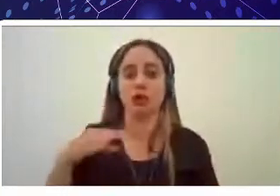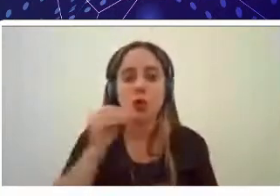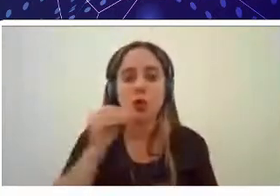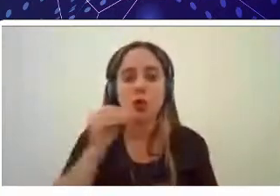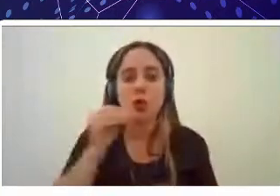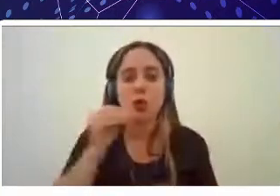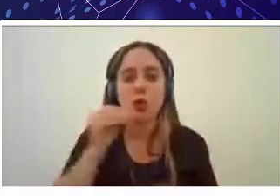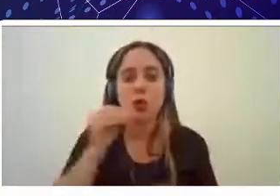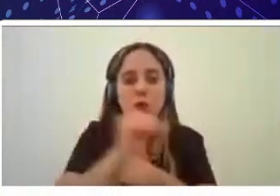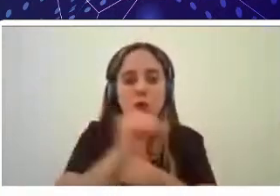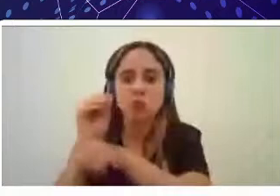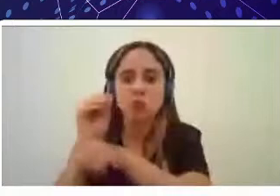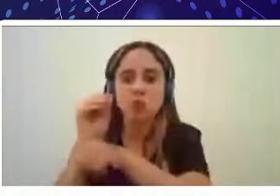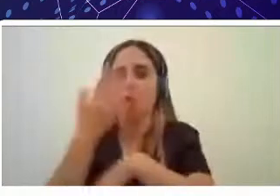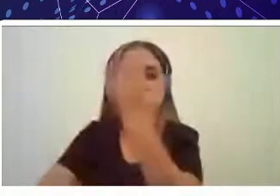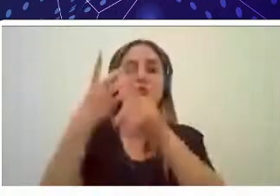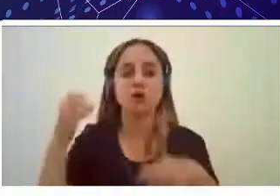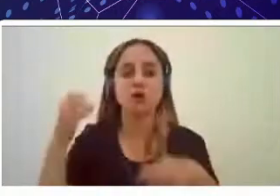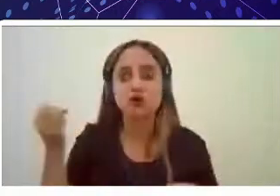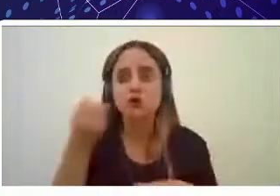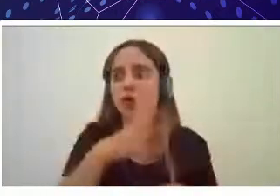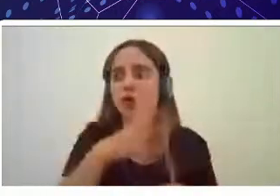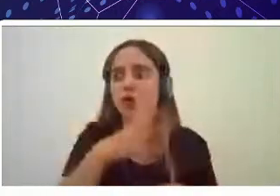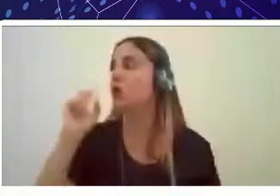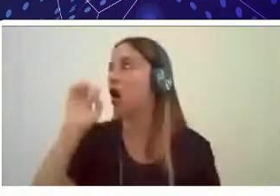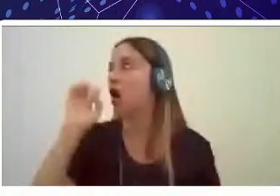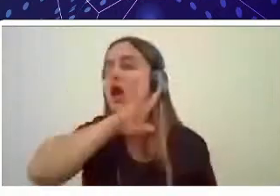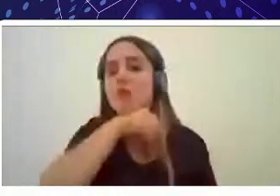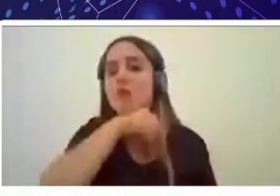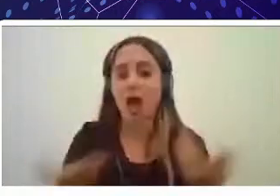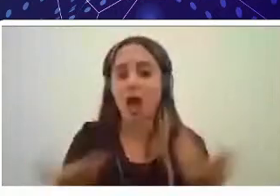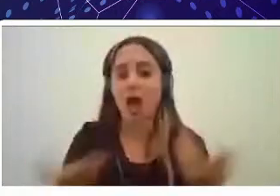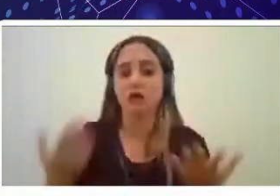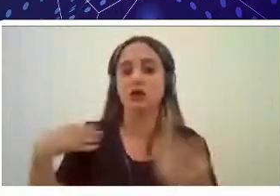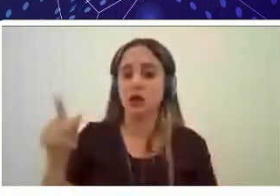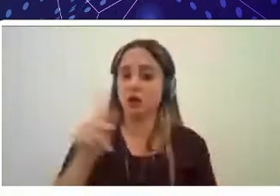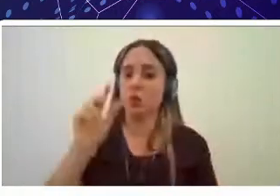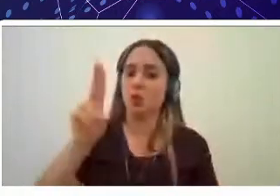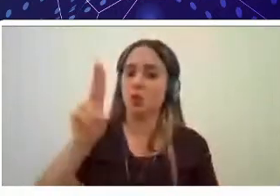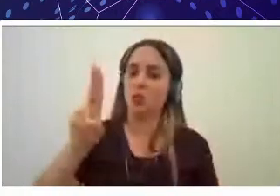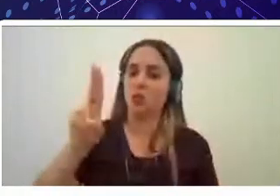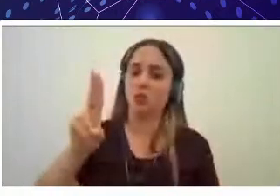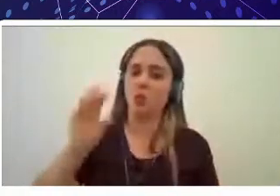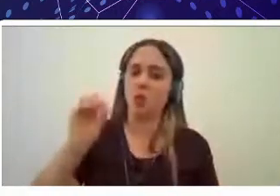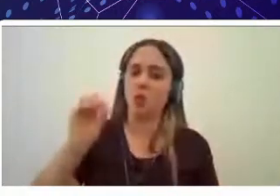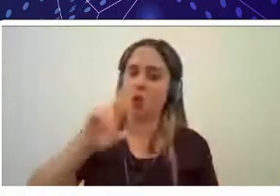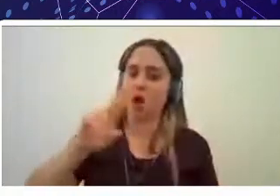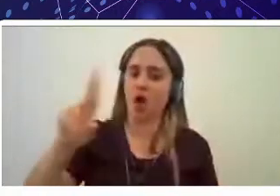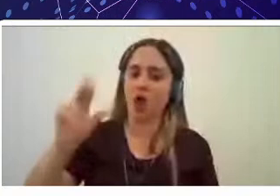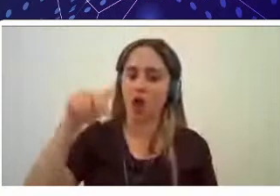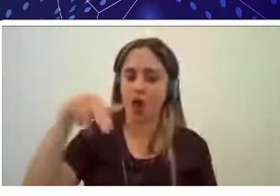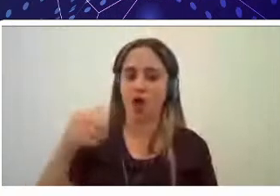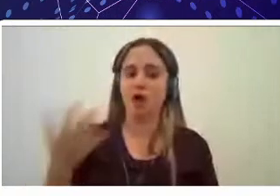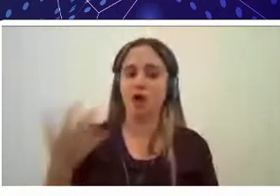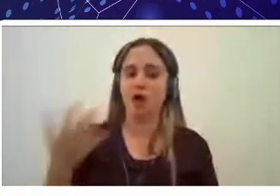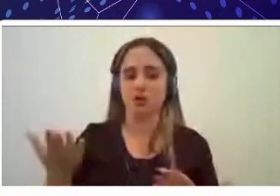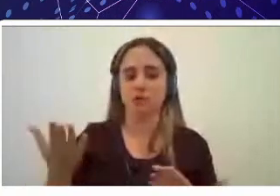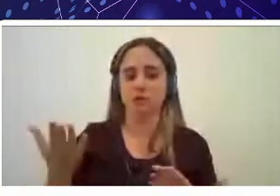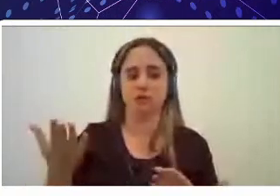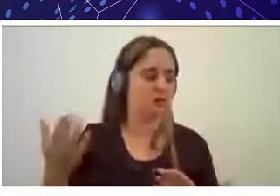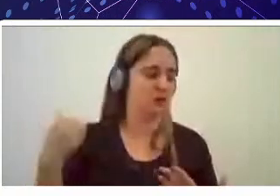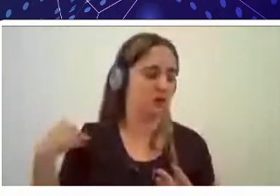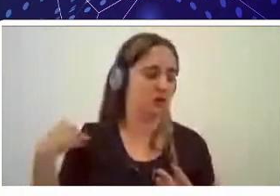espécies. A gente tem o professor William Hara, que também atua na parte de ectiologia, nessa parte de taxonomia de peixes.